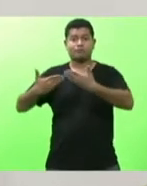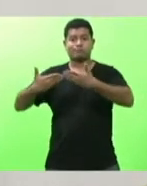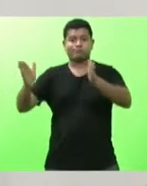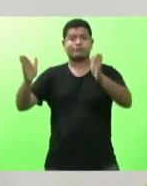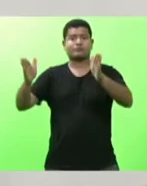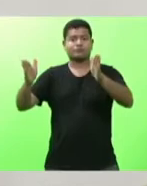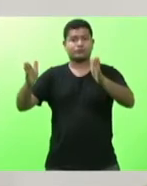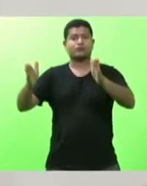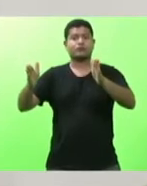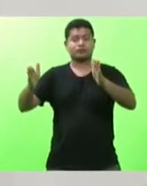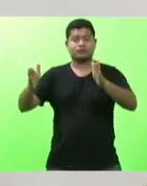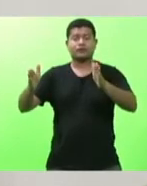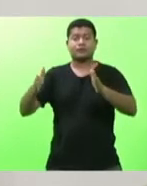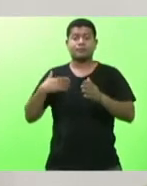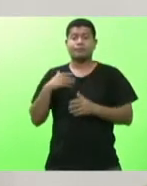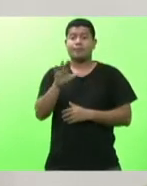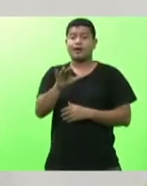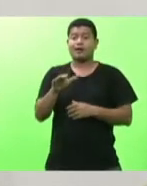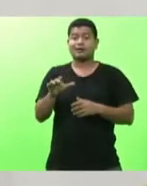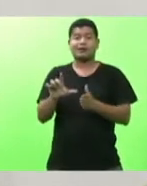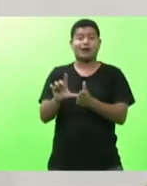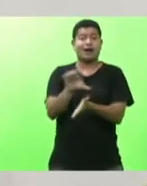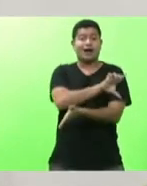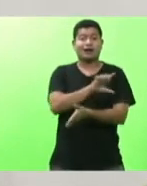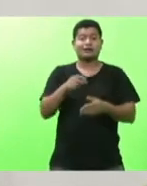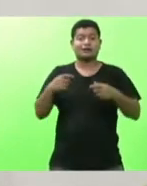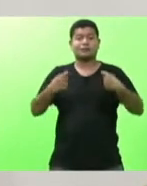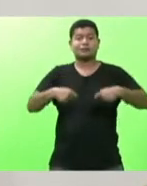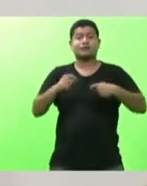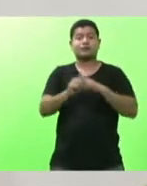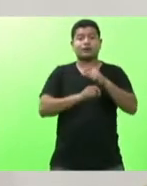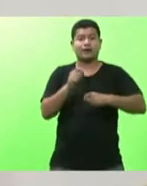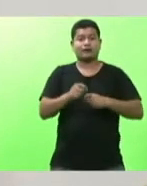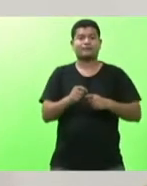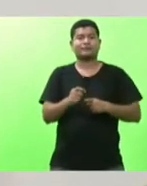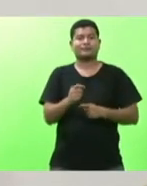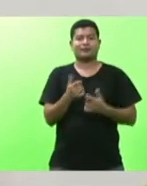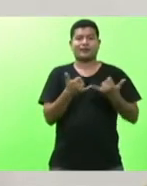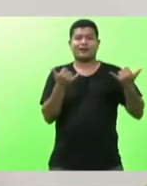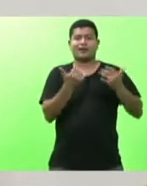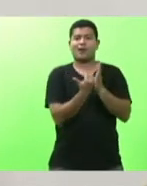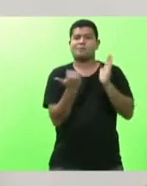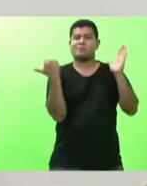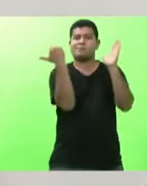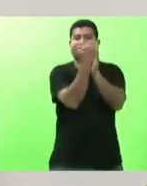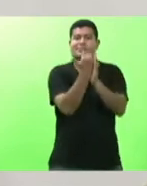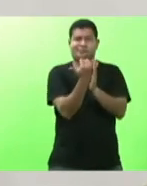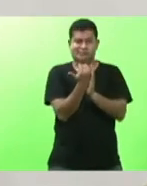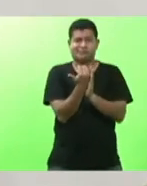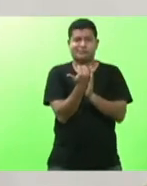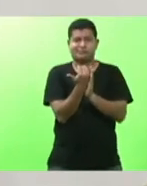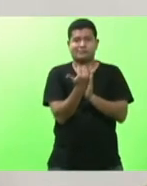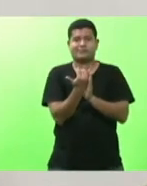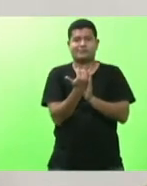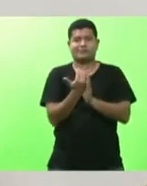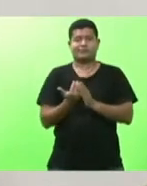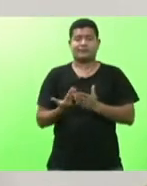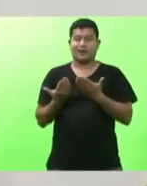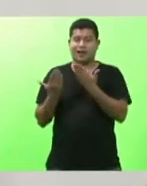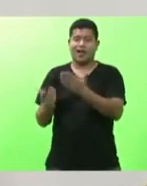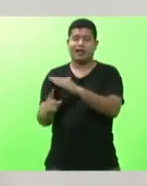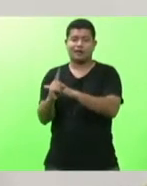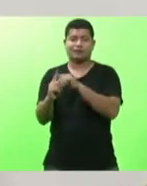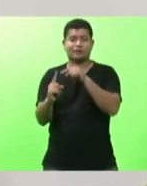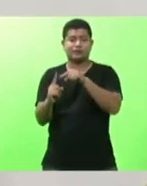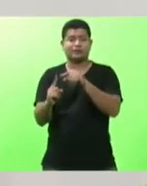para isso, senhor presidente, ele precisa de um reforço energético. Não bastasse o contribuinte para gerar